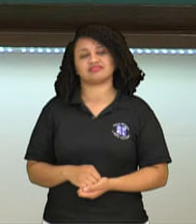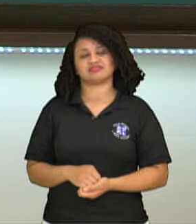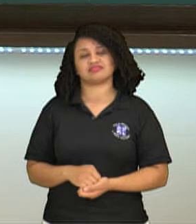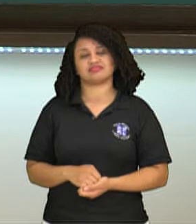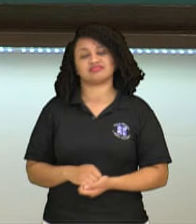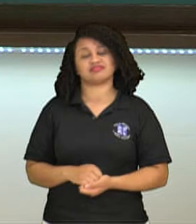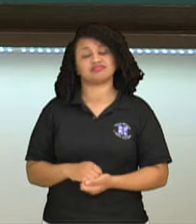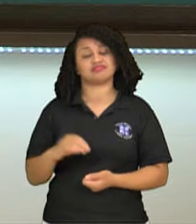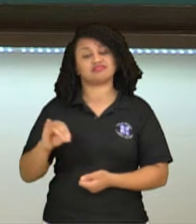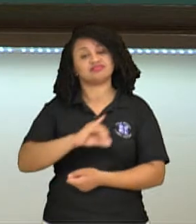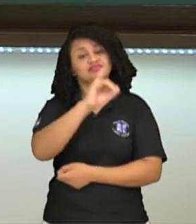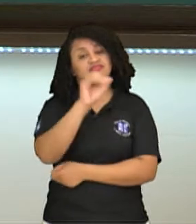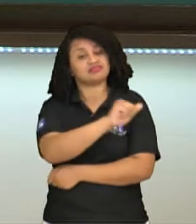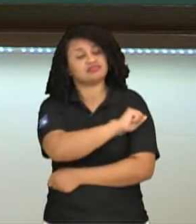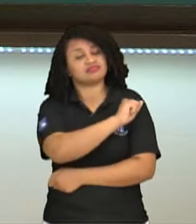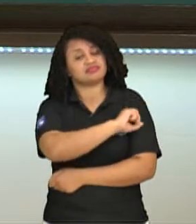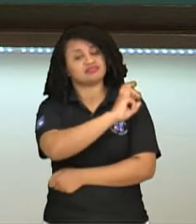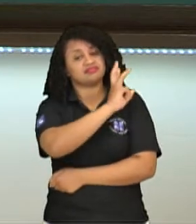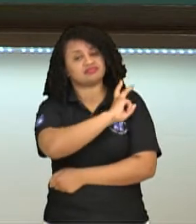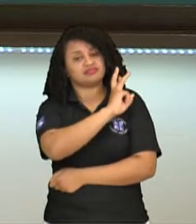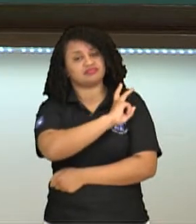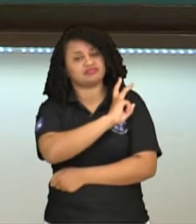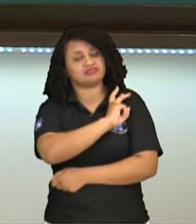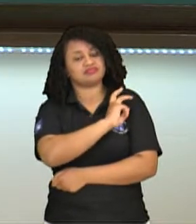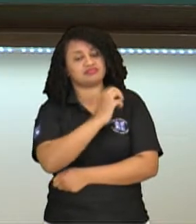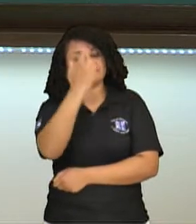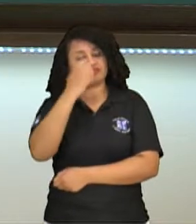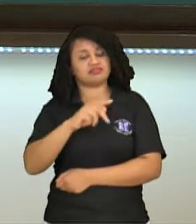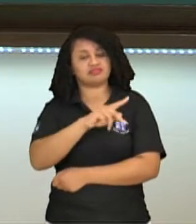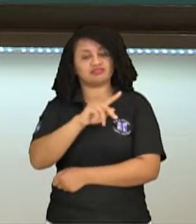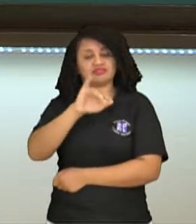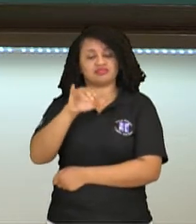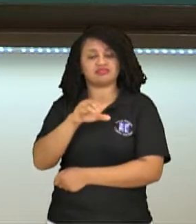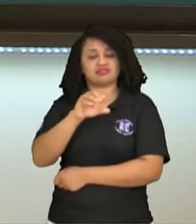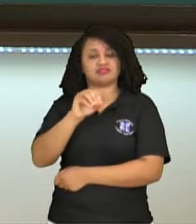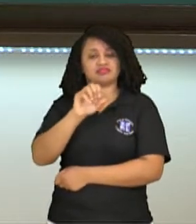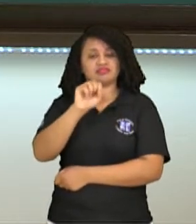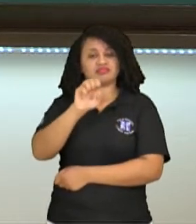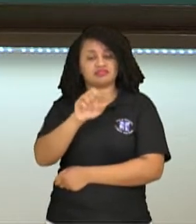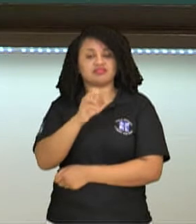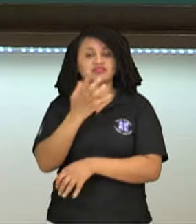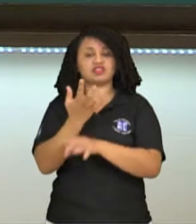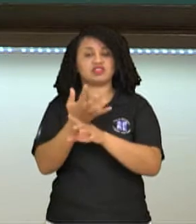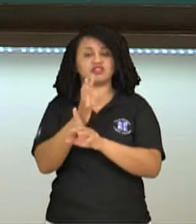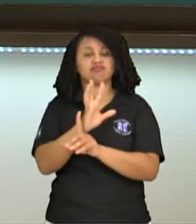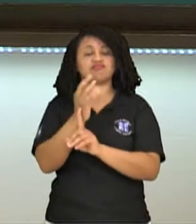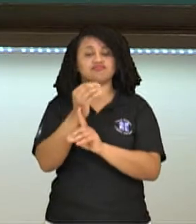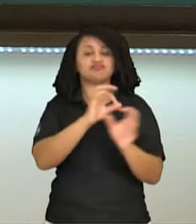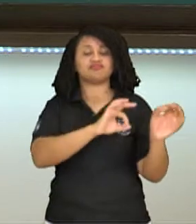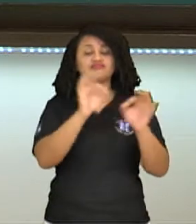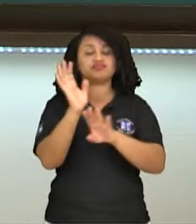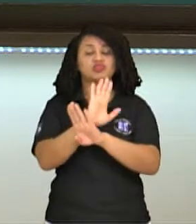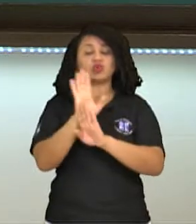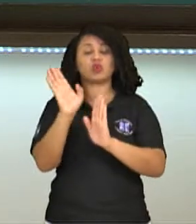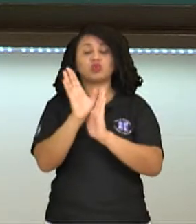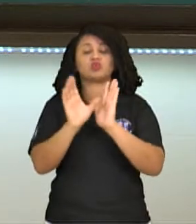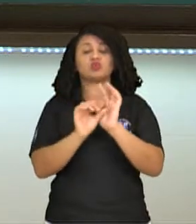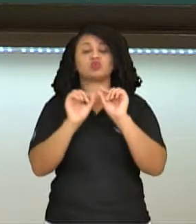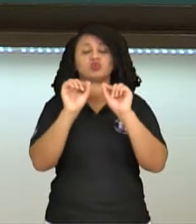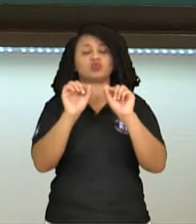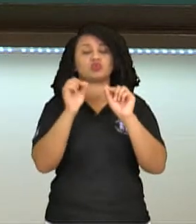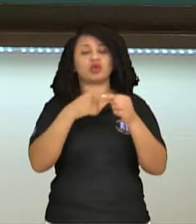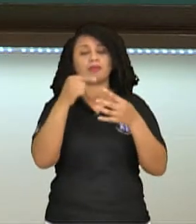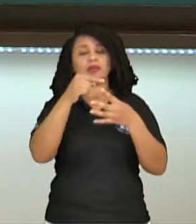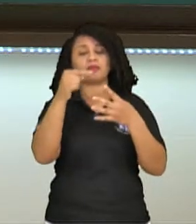Olá estudantes da terceira série do ensino médio, eu sou o professor Zé Carlos Queller da disciplina de arte. E nesse vídeo a gente vai falar sobre um apanhado de